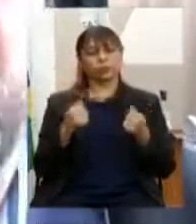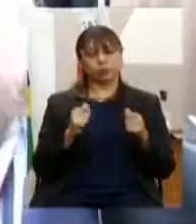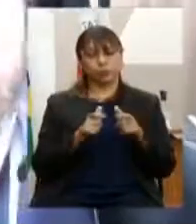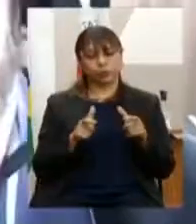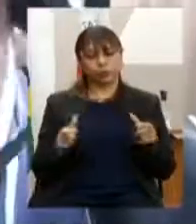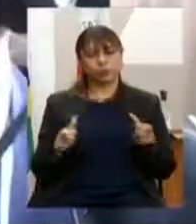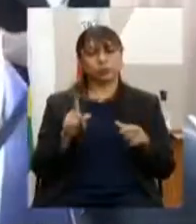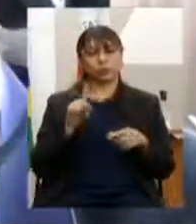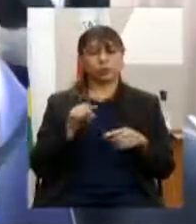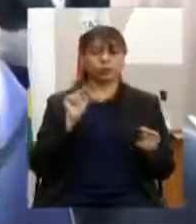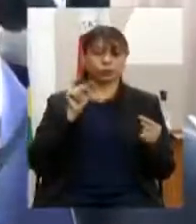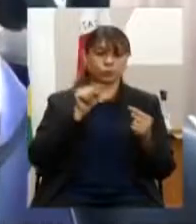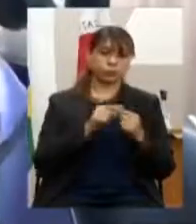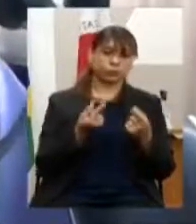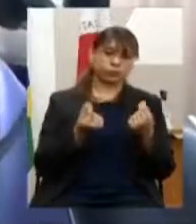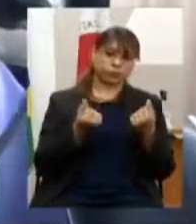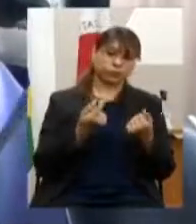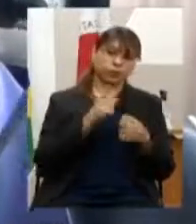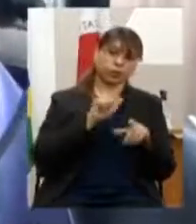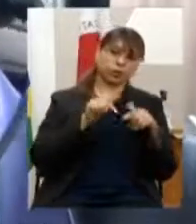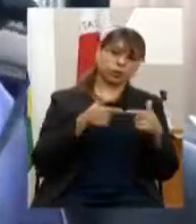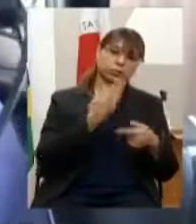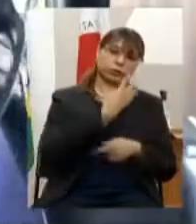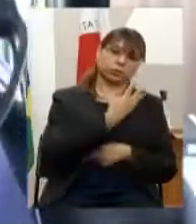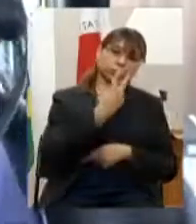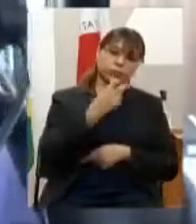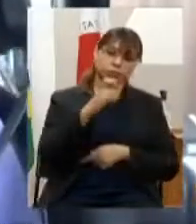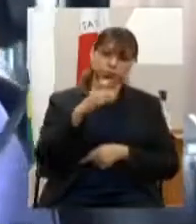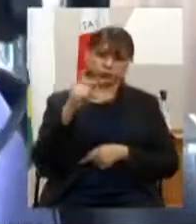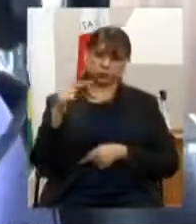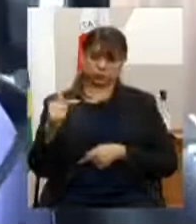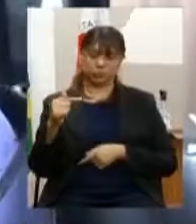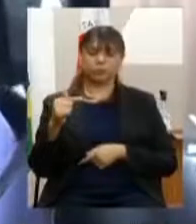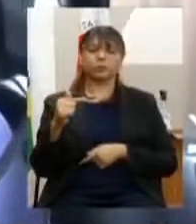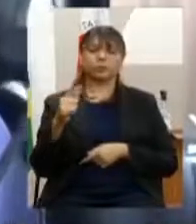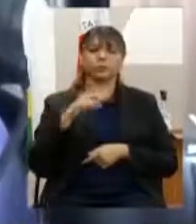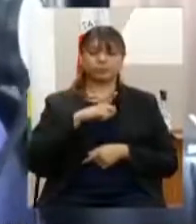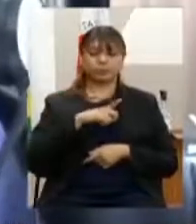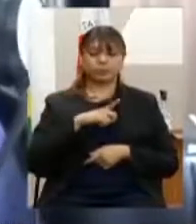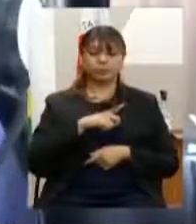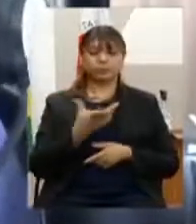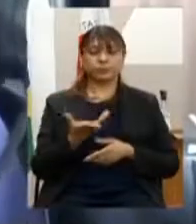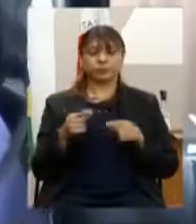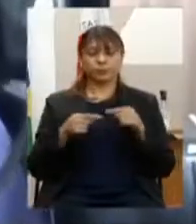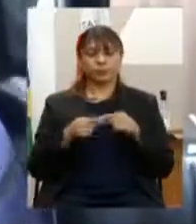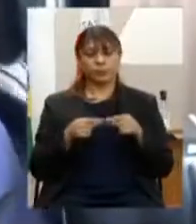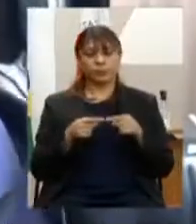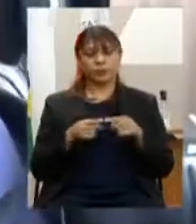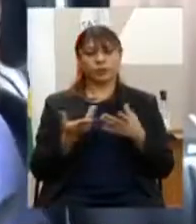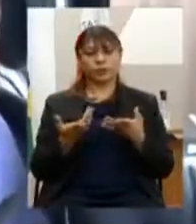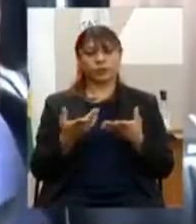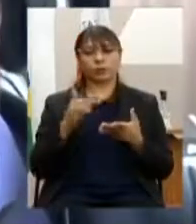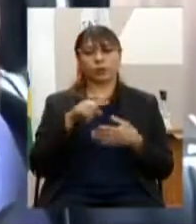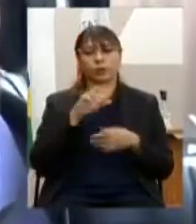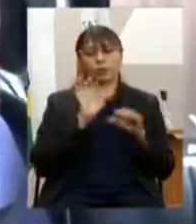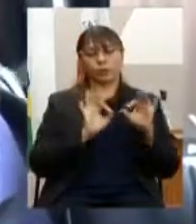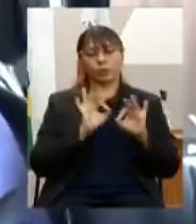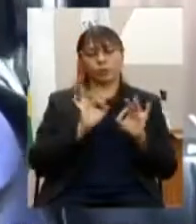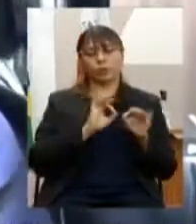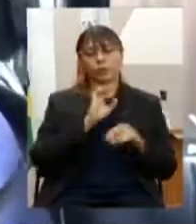financeira da ação 4257 gestão de órgãos colegiados do programa 054